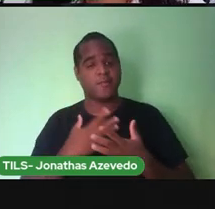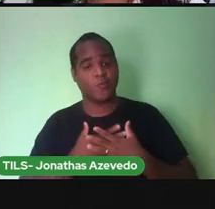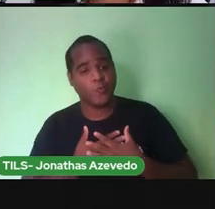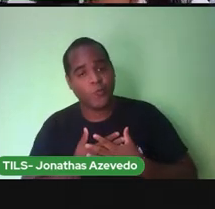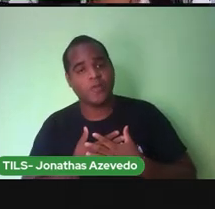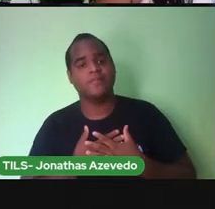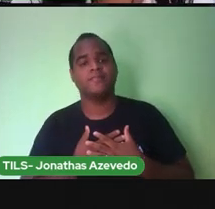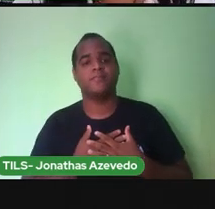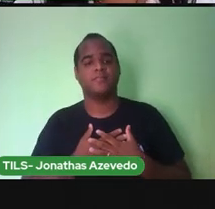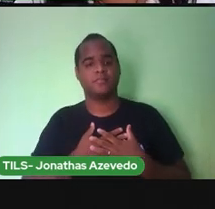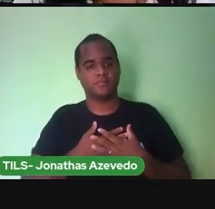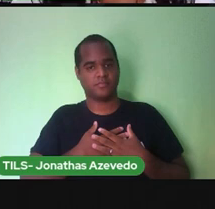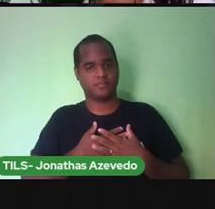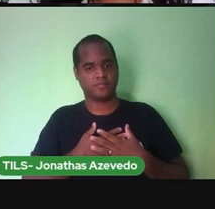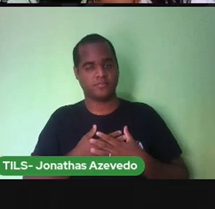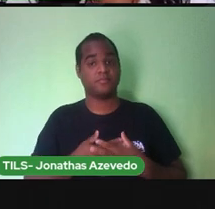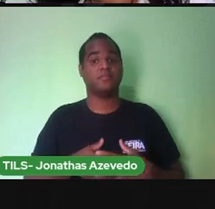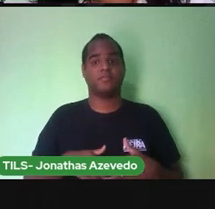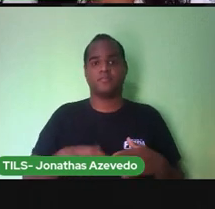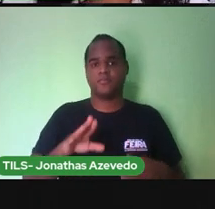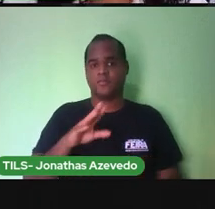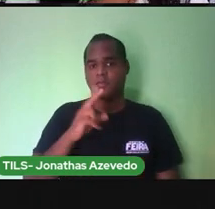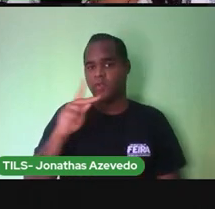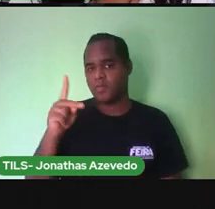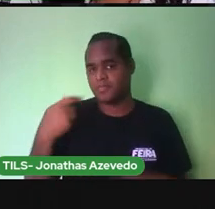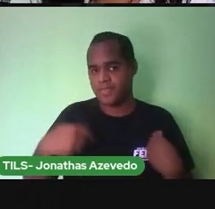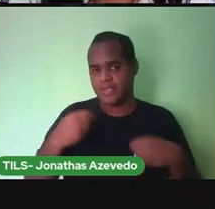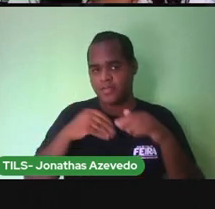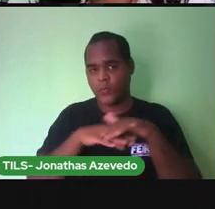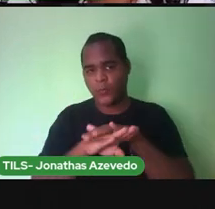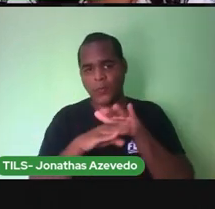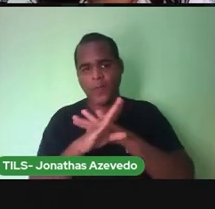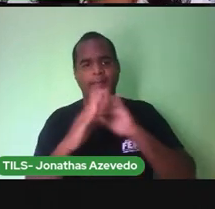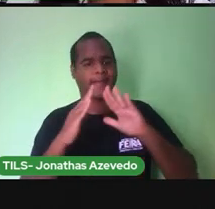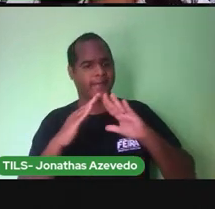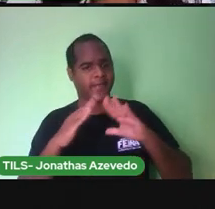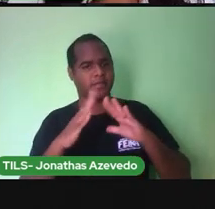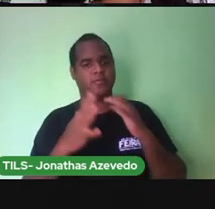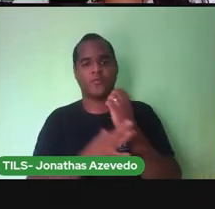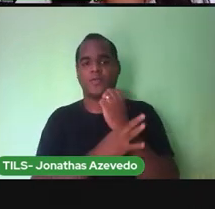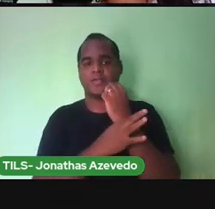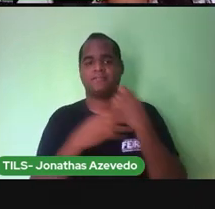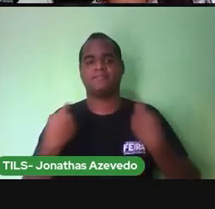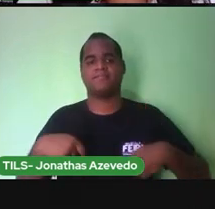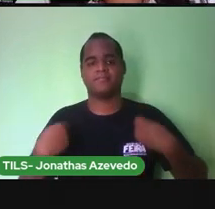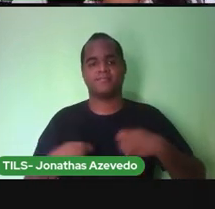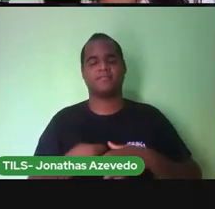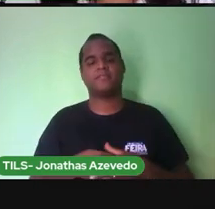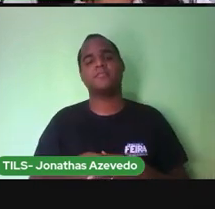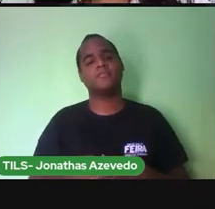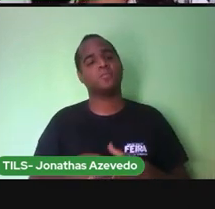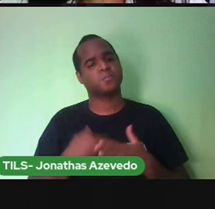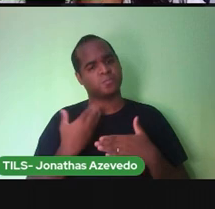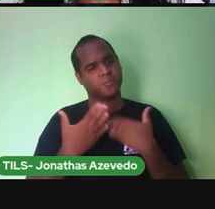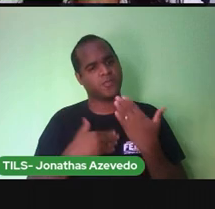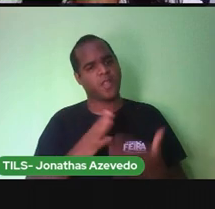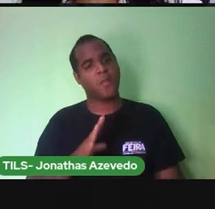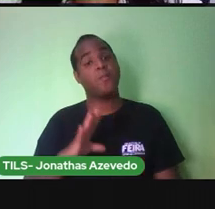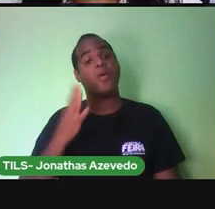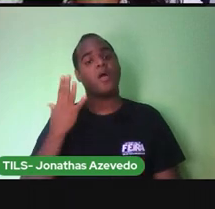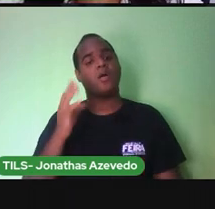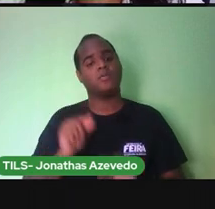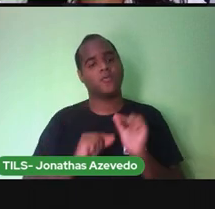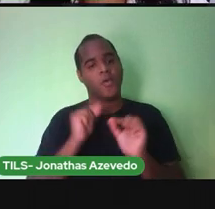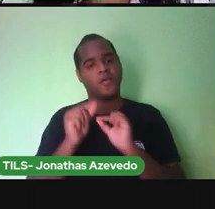Por isso que os documentos precisam ser guardados em casa de forma segura, tá bem? O que que acontece? Lá na